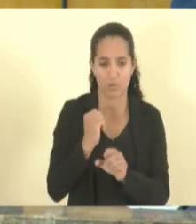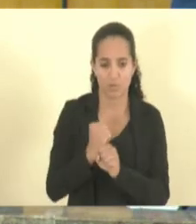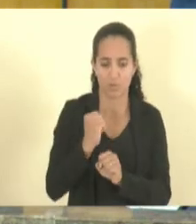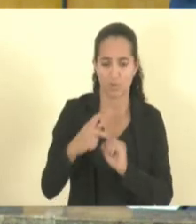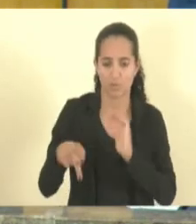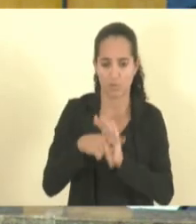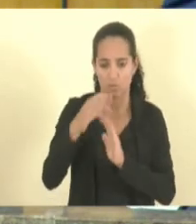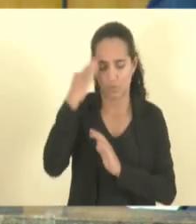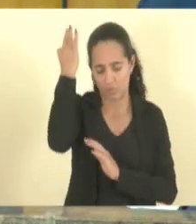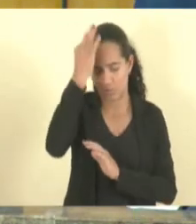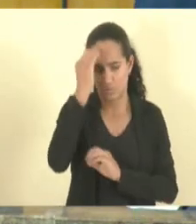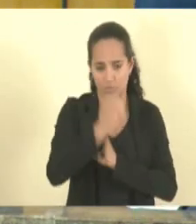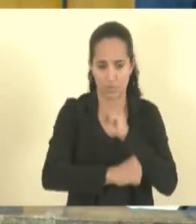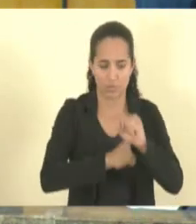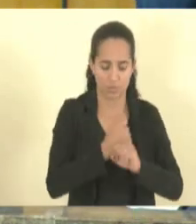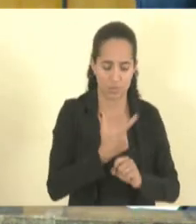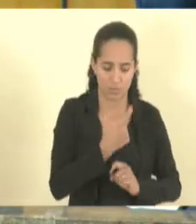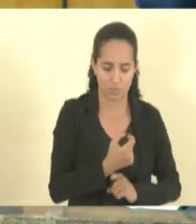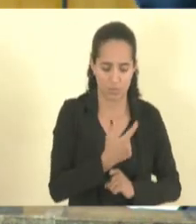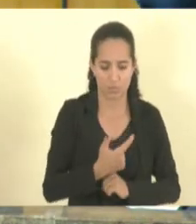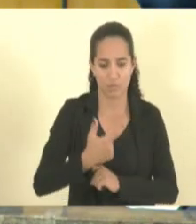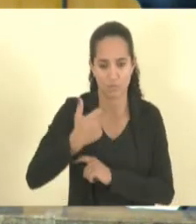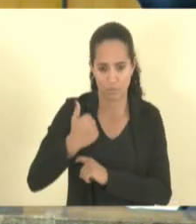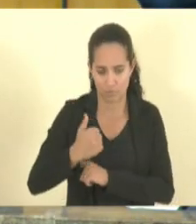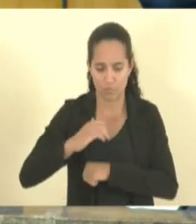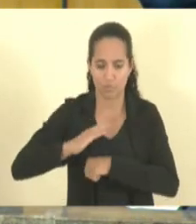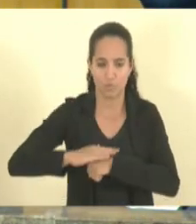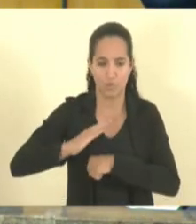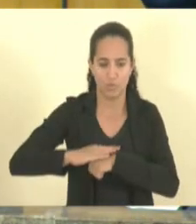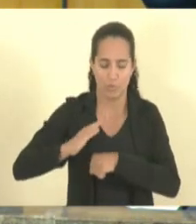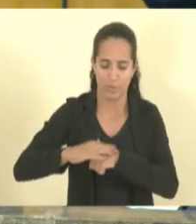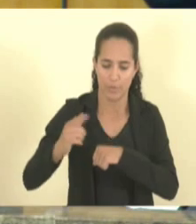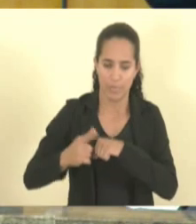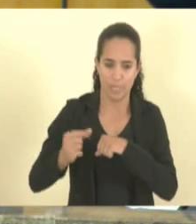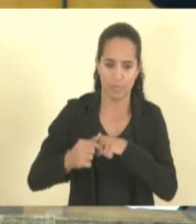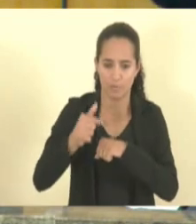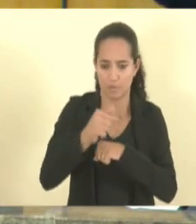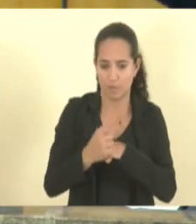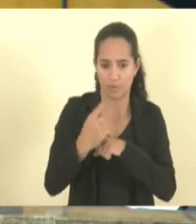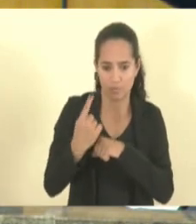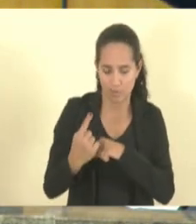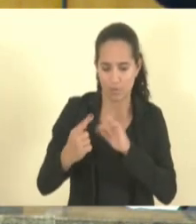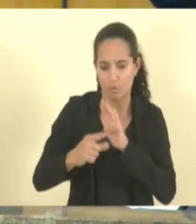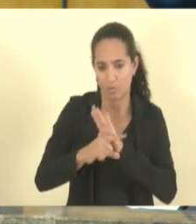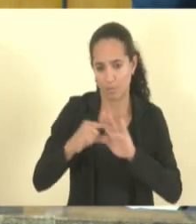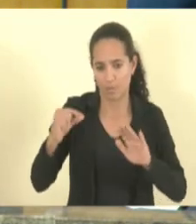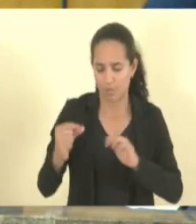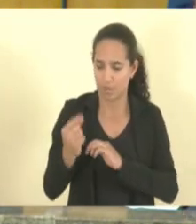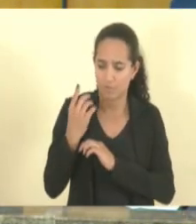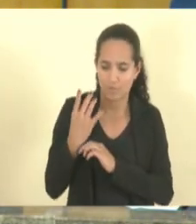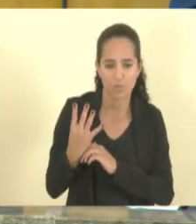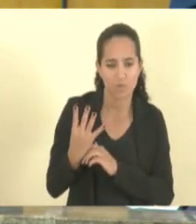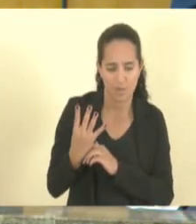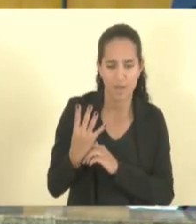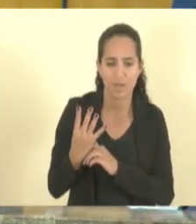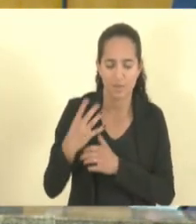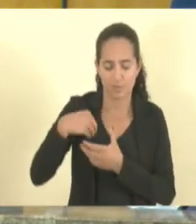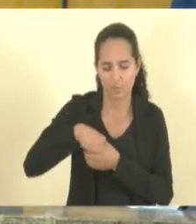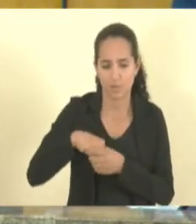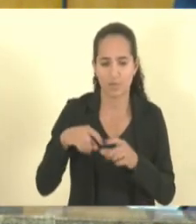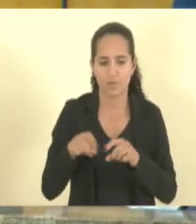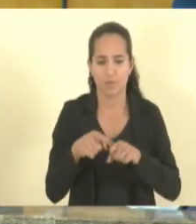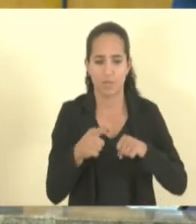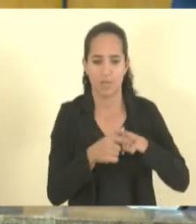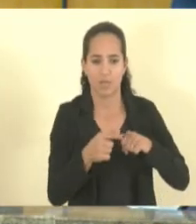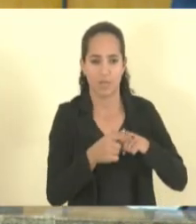referente ao exercício de 2021 conforme disposto no artigo 71 parágrafo 4 da Constituição do Estado e artigo